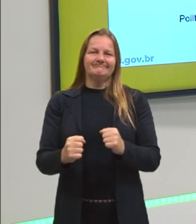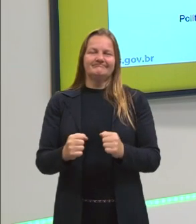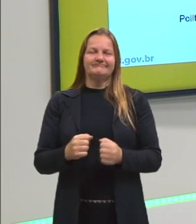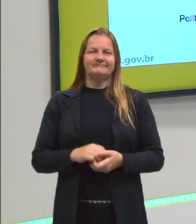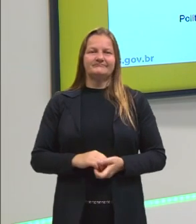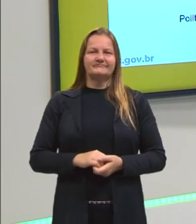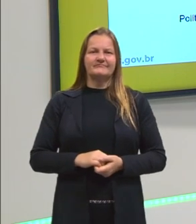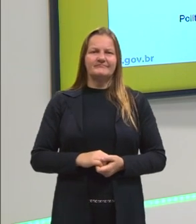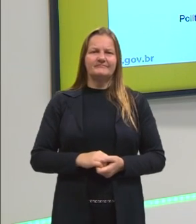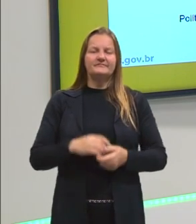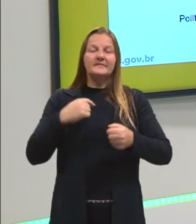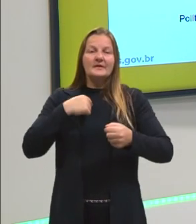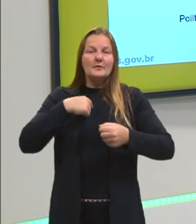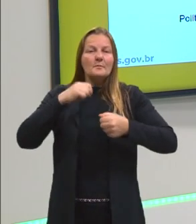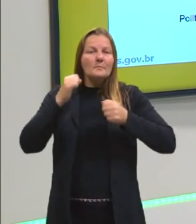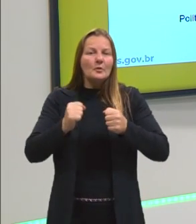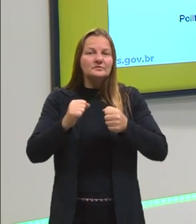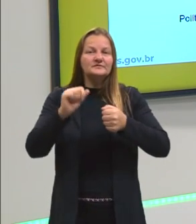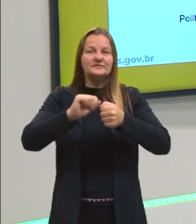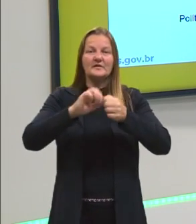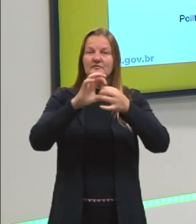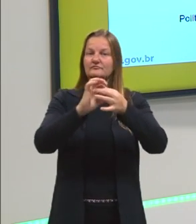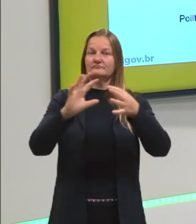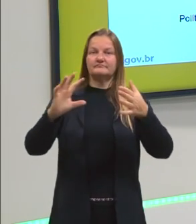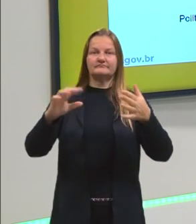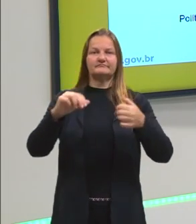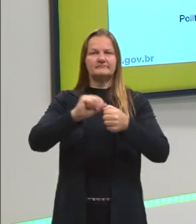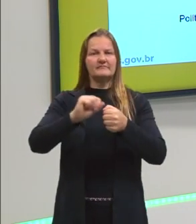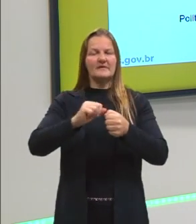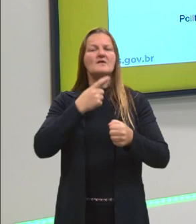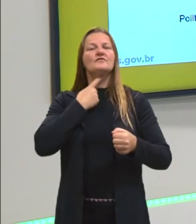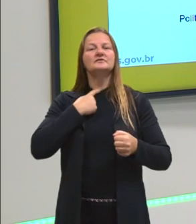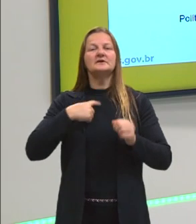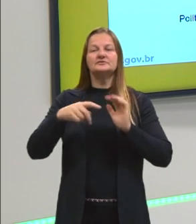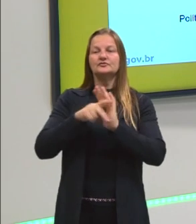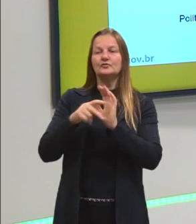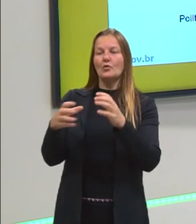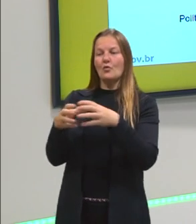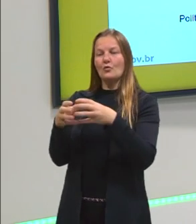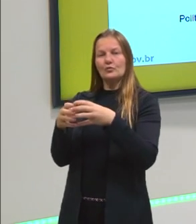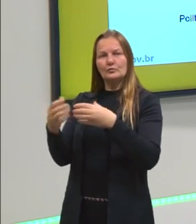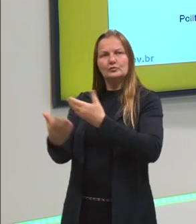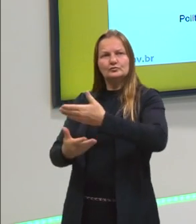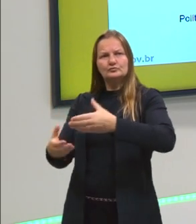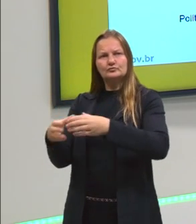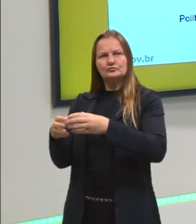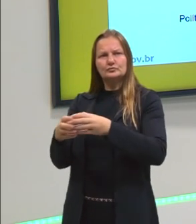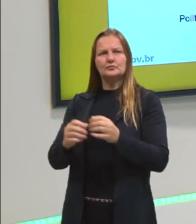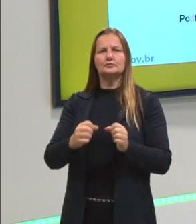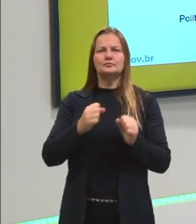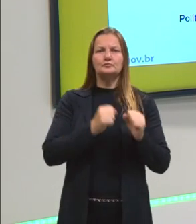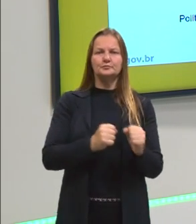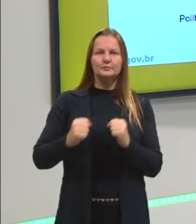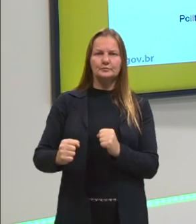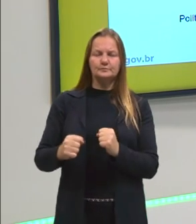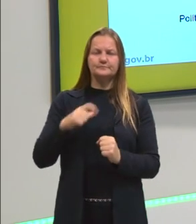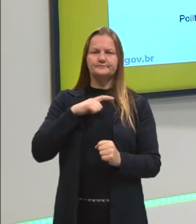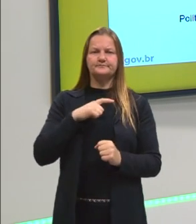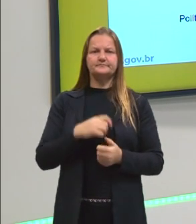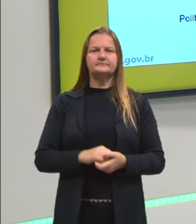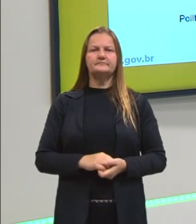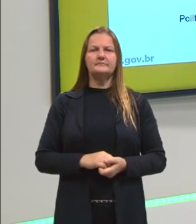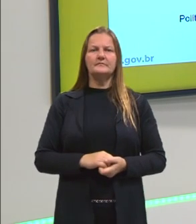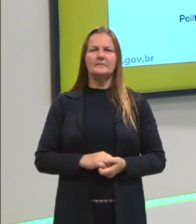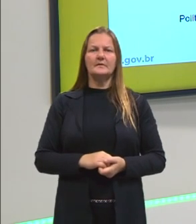para que eu faça, né? Para que a minha vontade, o avontado do meu grupo, enfim, da qual eu fui eleito, possa se